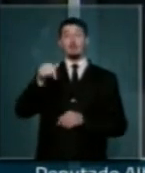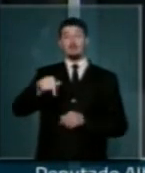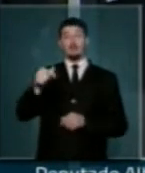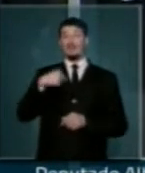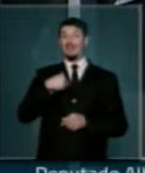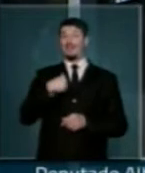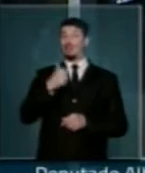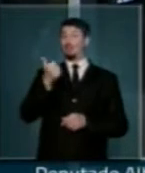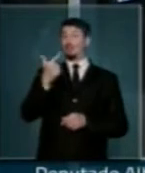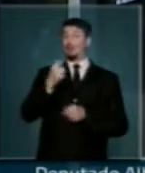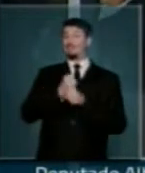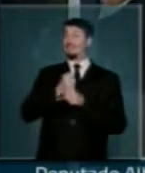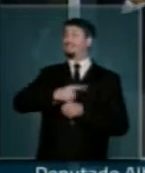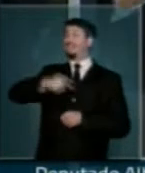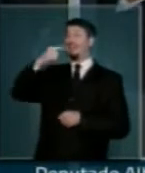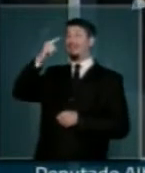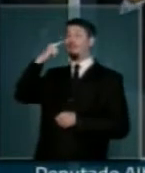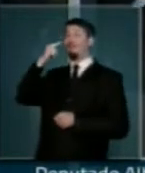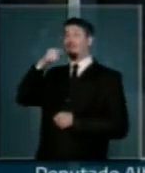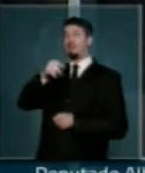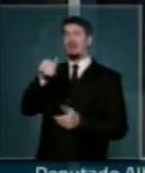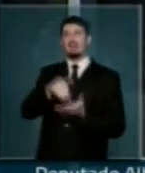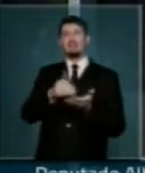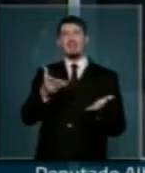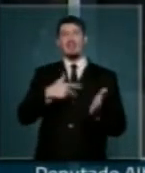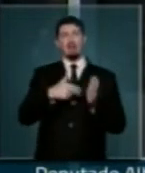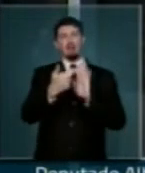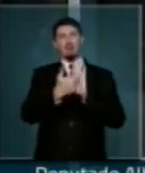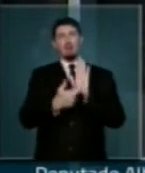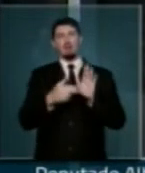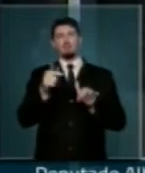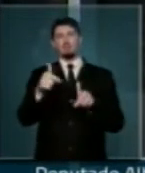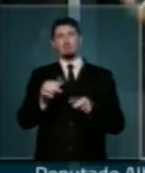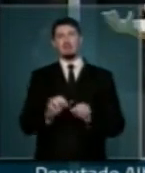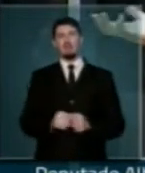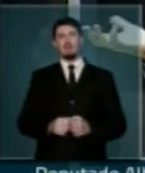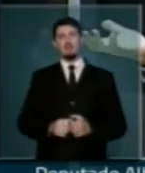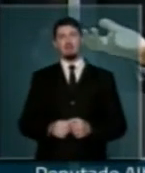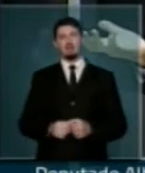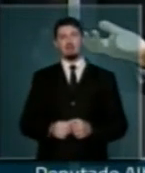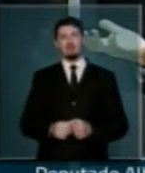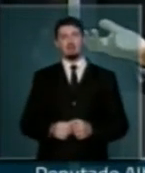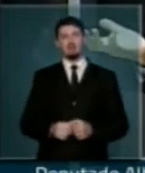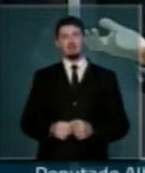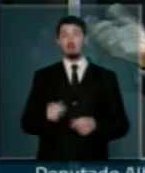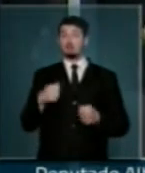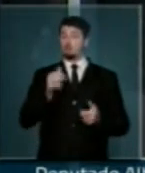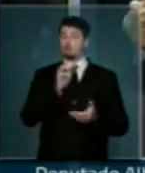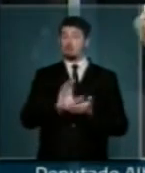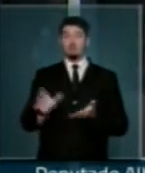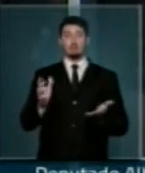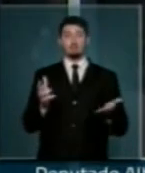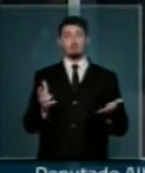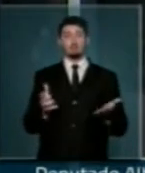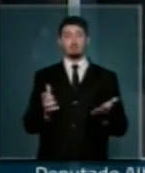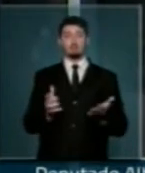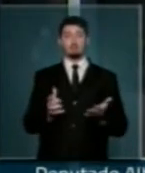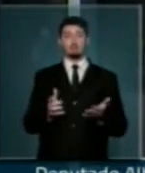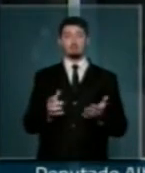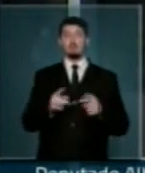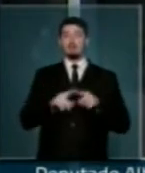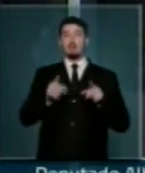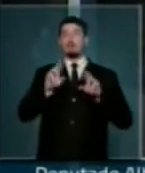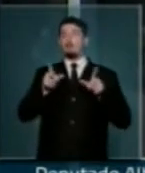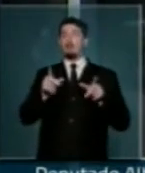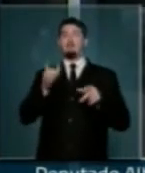passei aqui há 12 anos e que agora não foi regulamentada. Nós vamos ter que achar recurso. Mas achar recurso não na